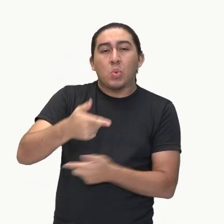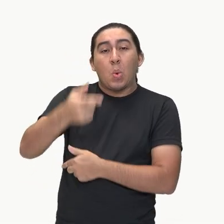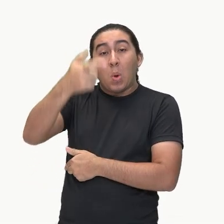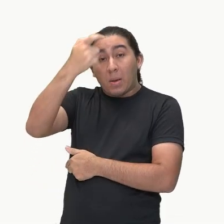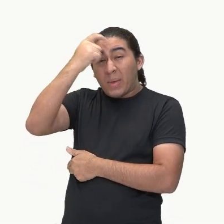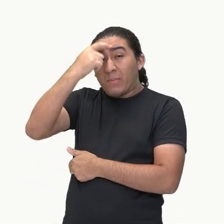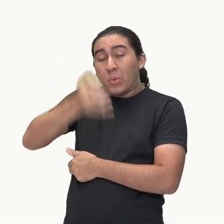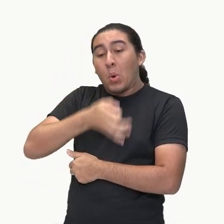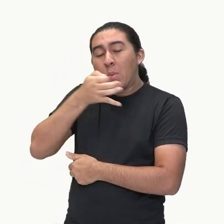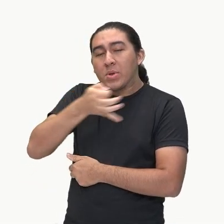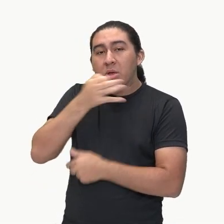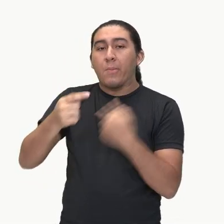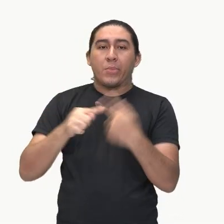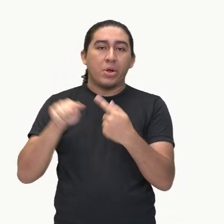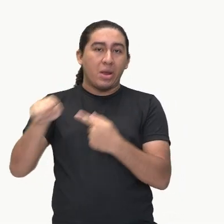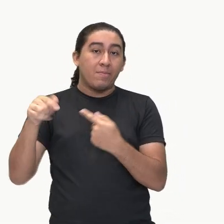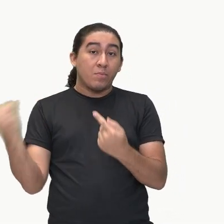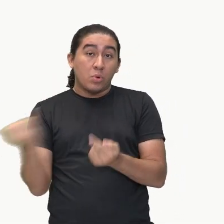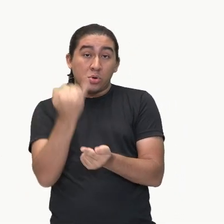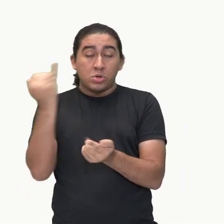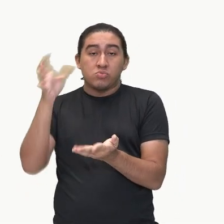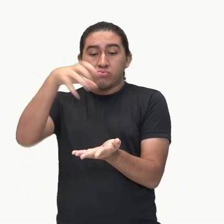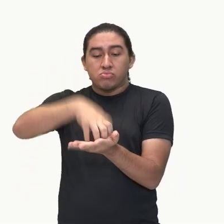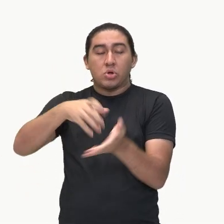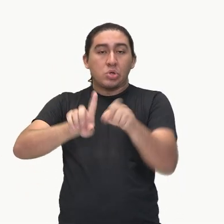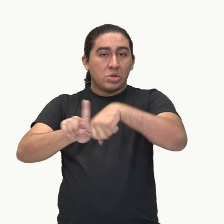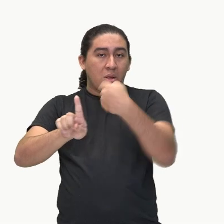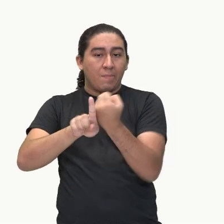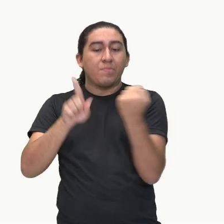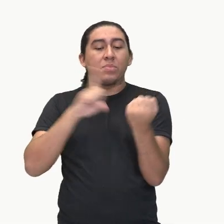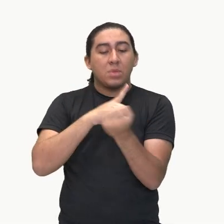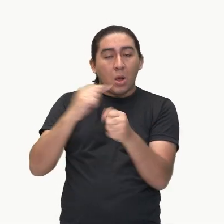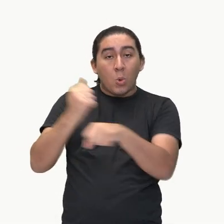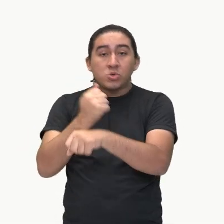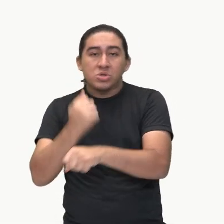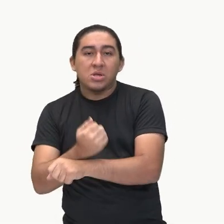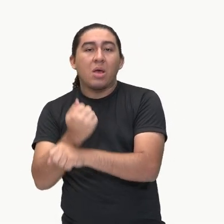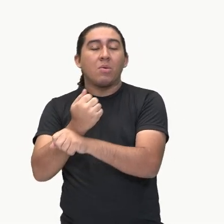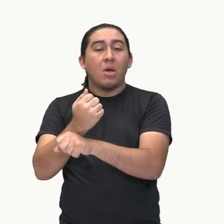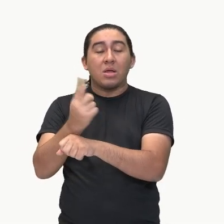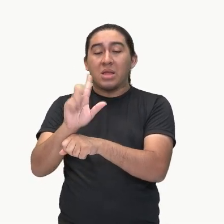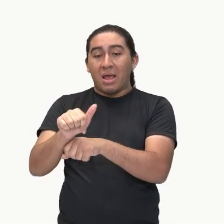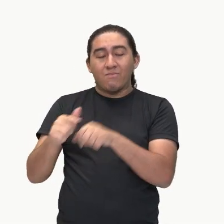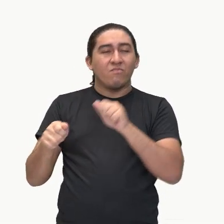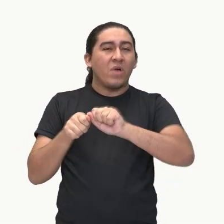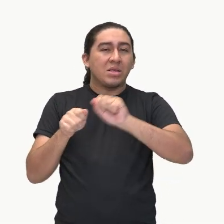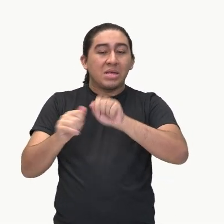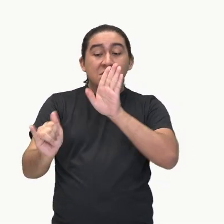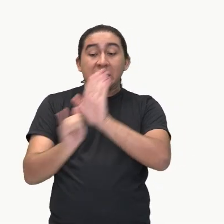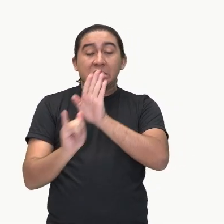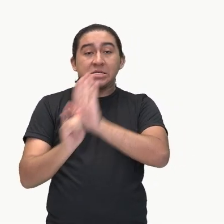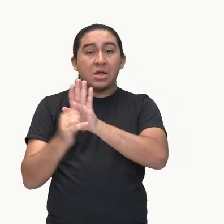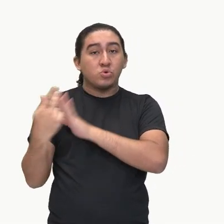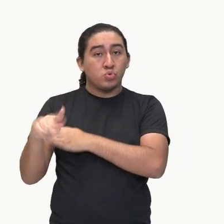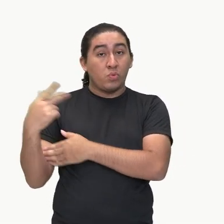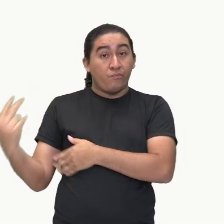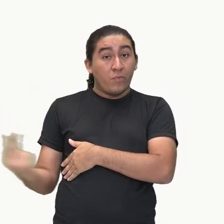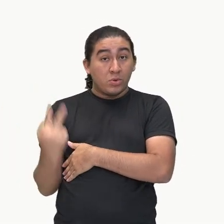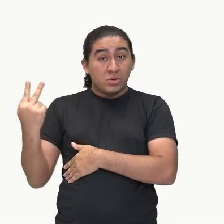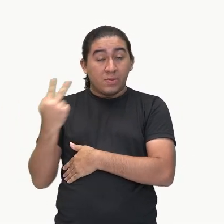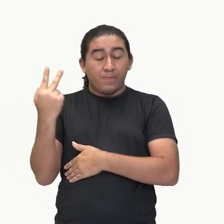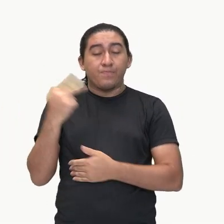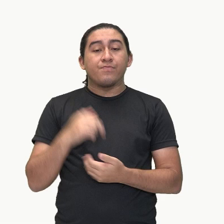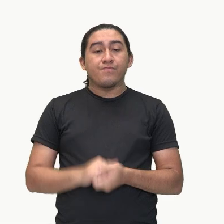dessas organizações sociais para a construção identitária do país, cenário que